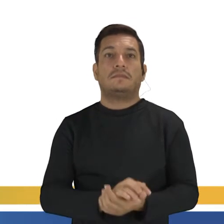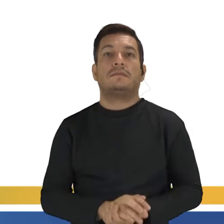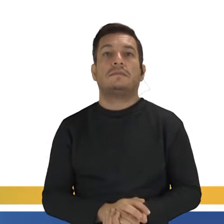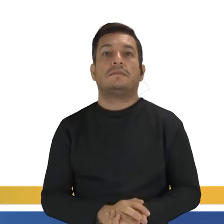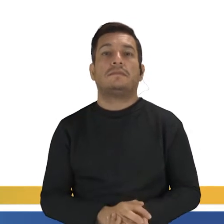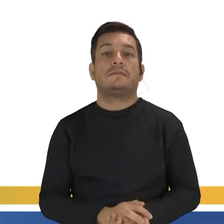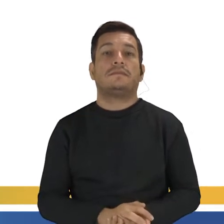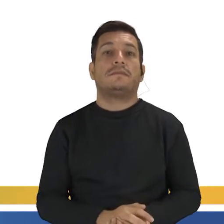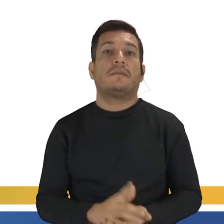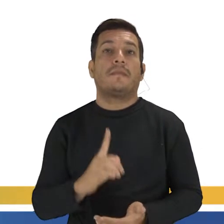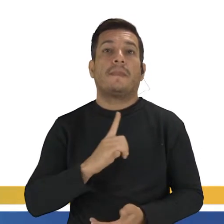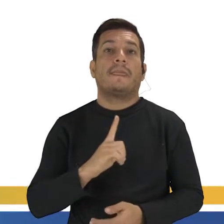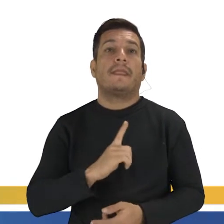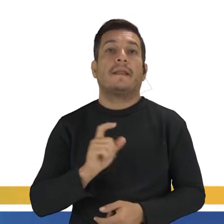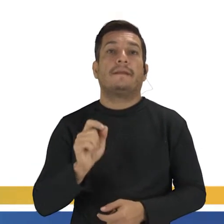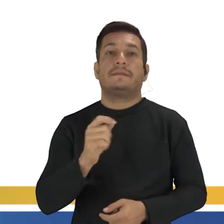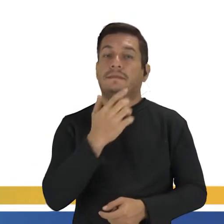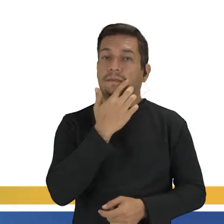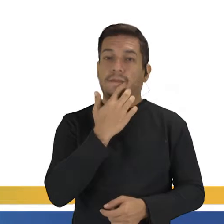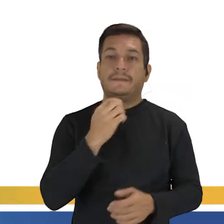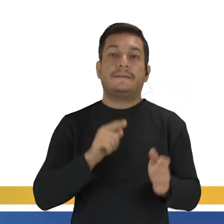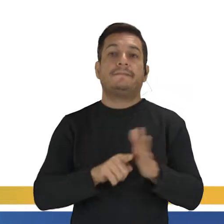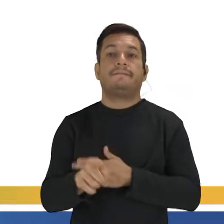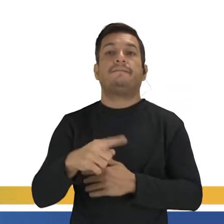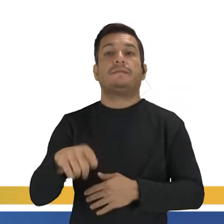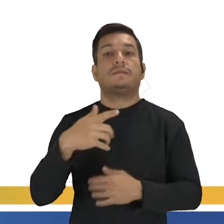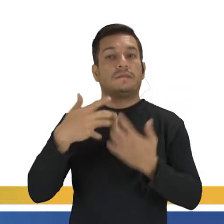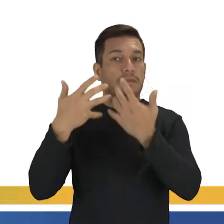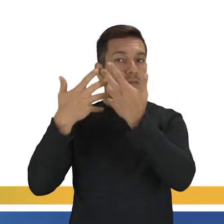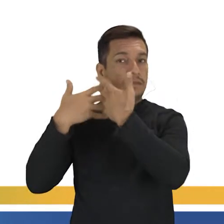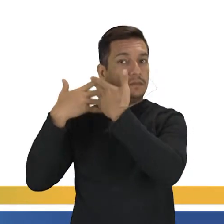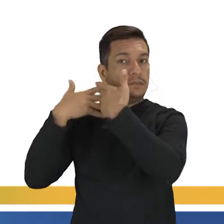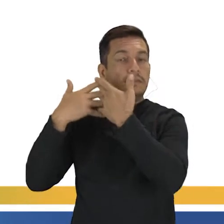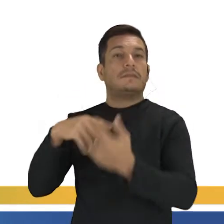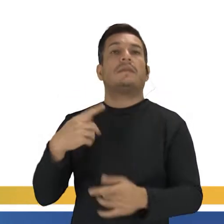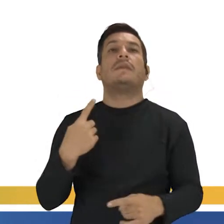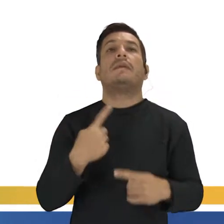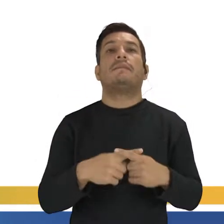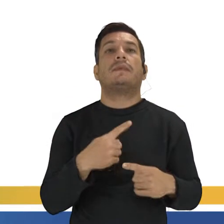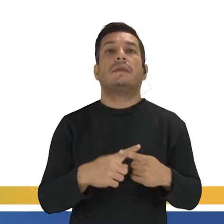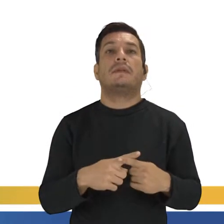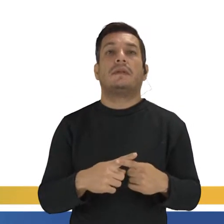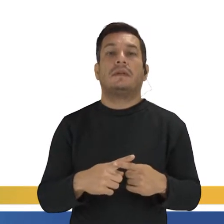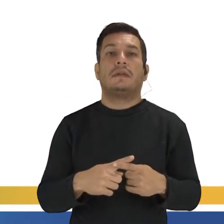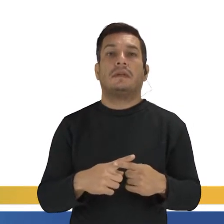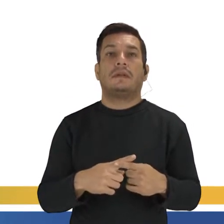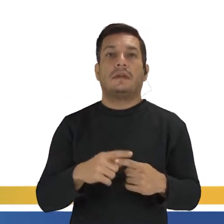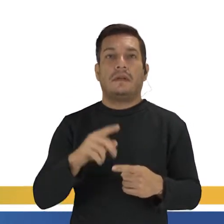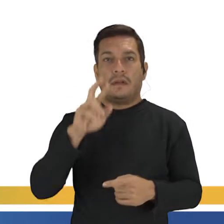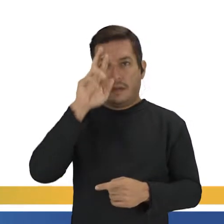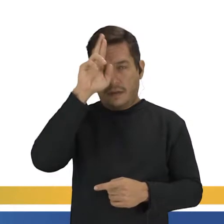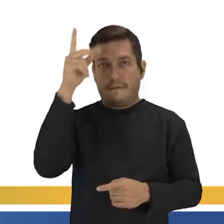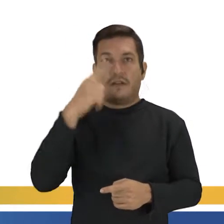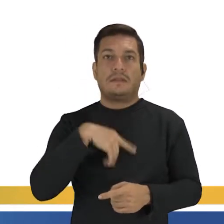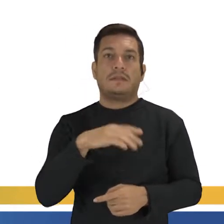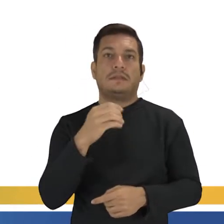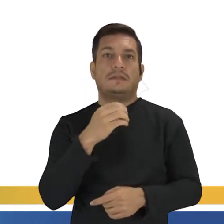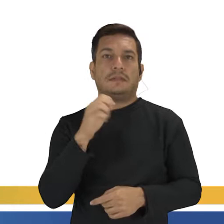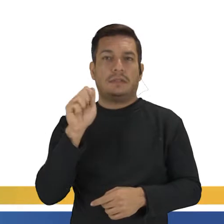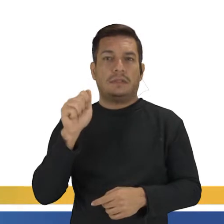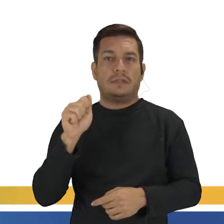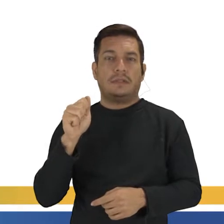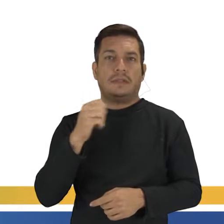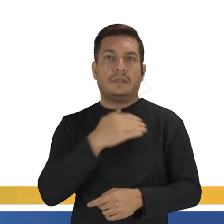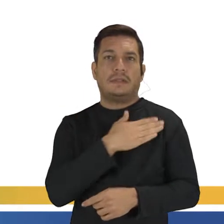A gente tem uma pergunta para vocês refletirem. Por que as revoltas antirracistas